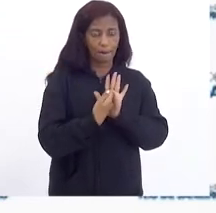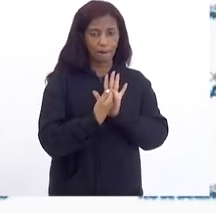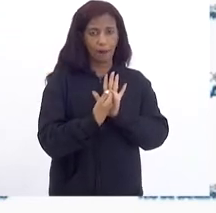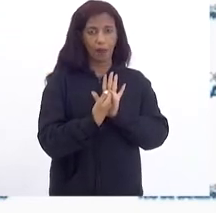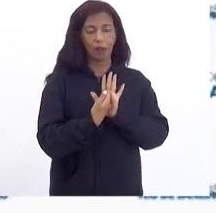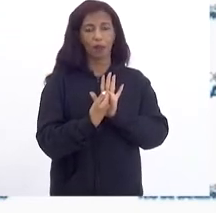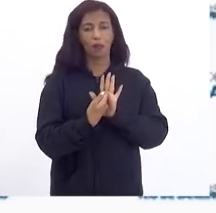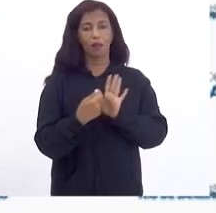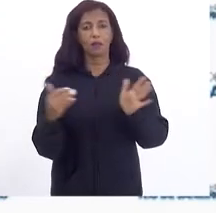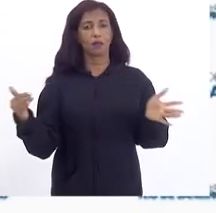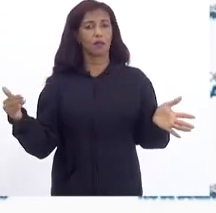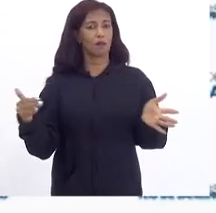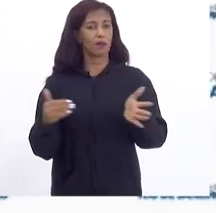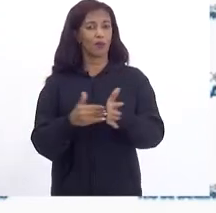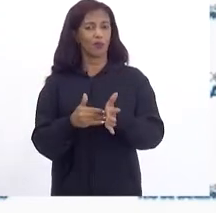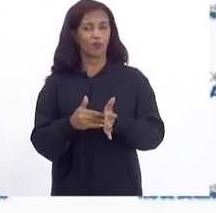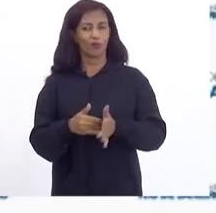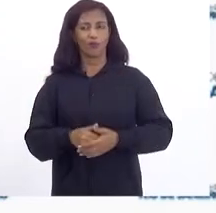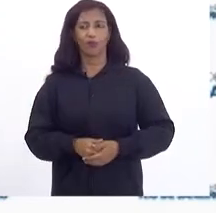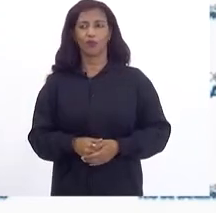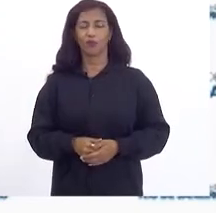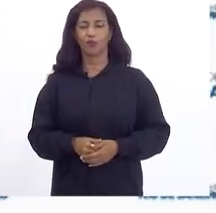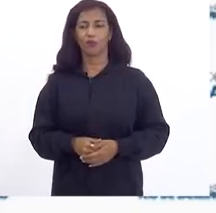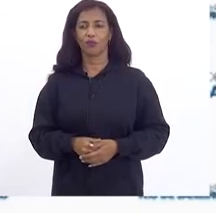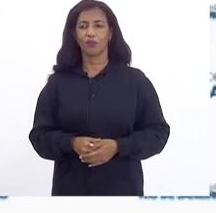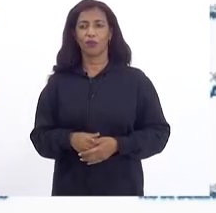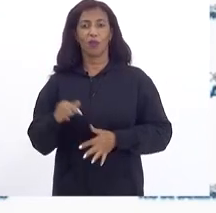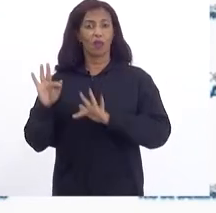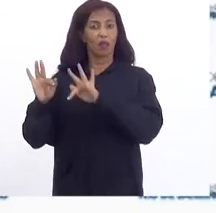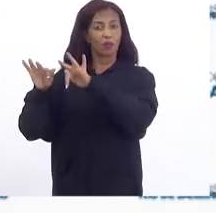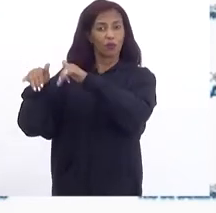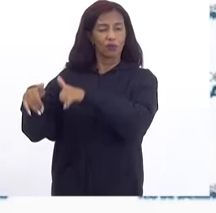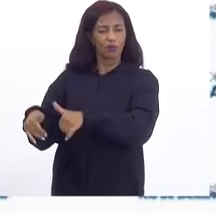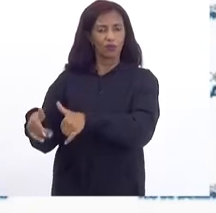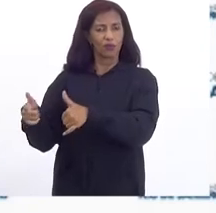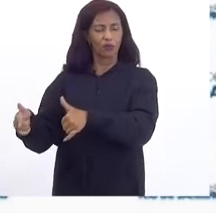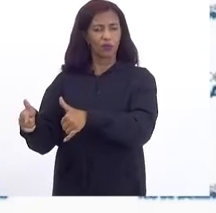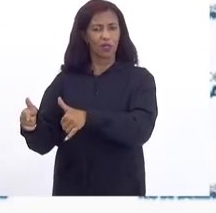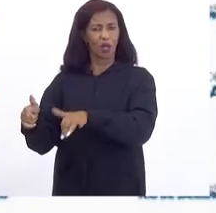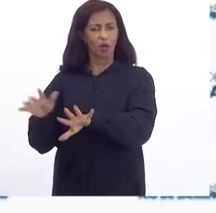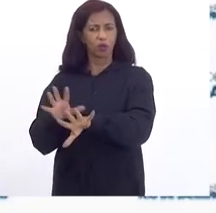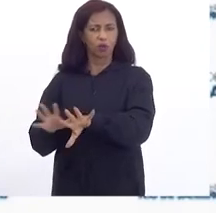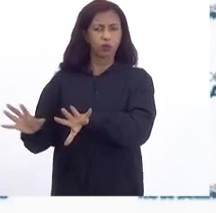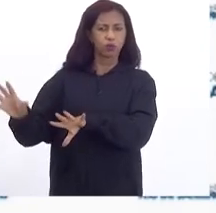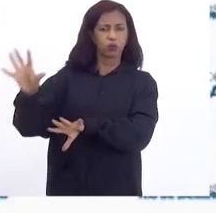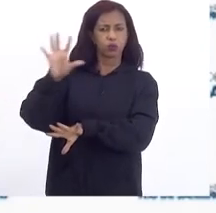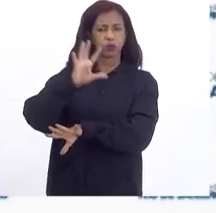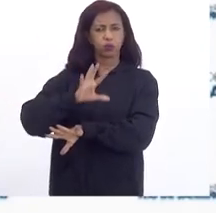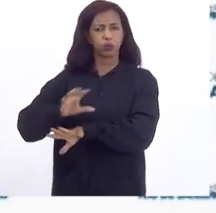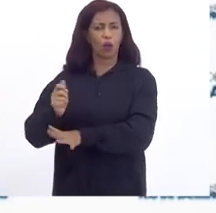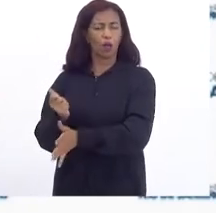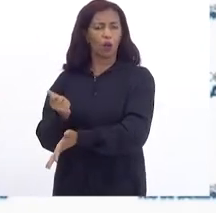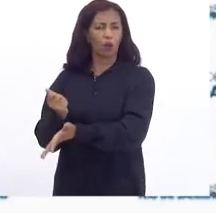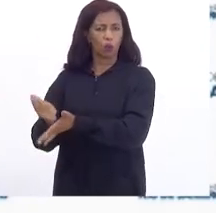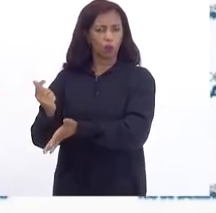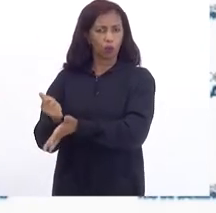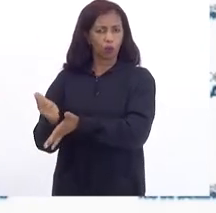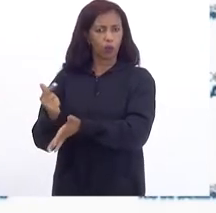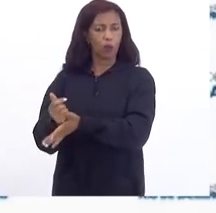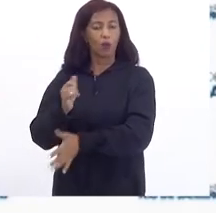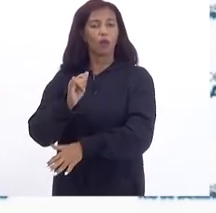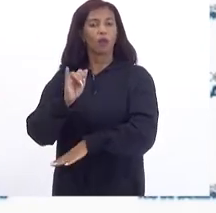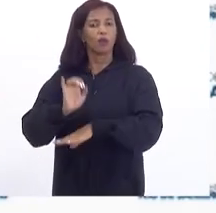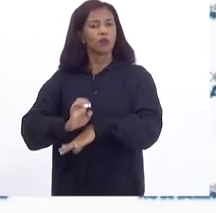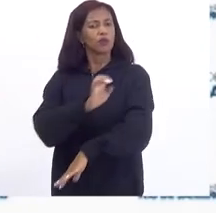última Ponta Do Lá no finalzinho Da cadeia Que é o consumo E o Rio de